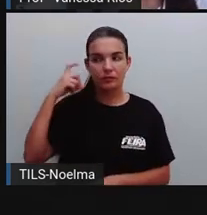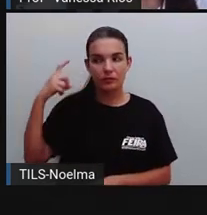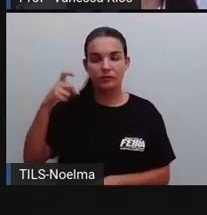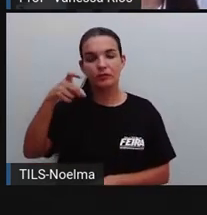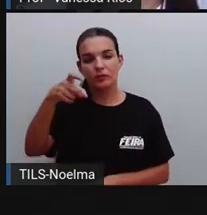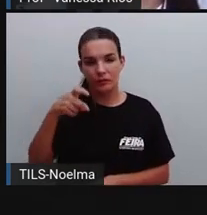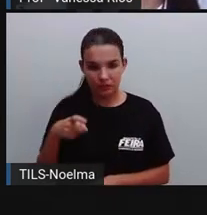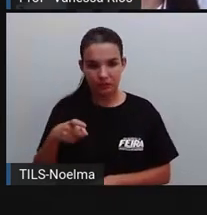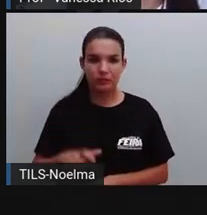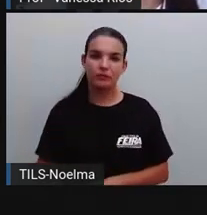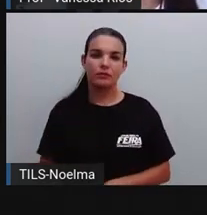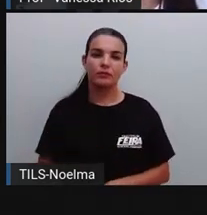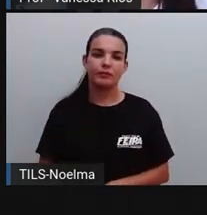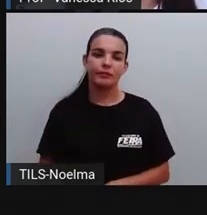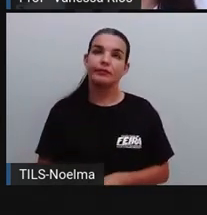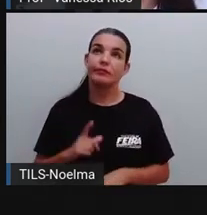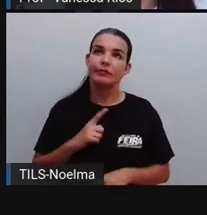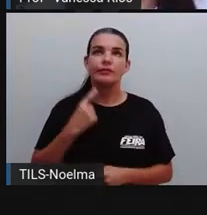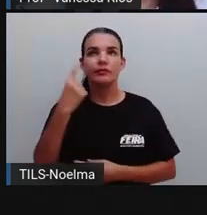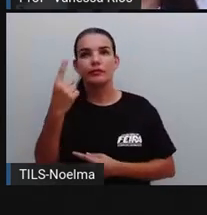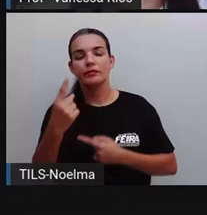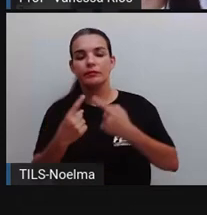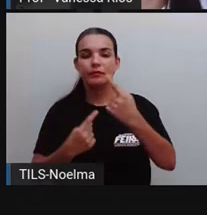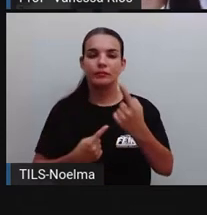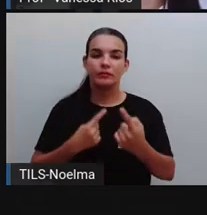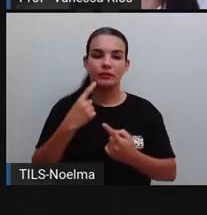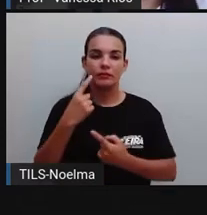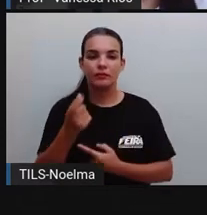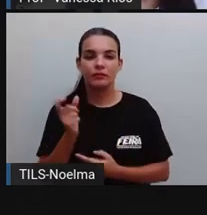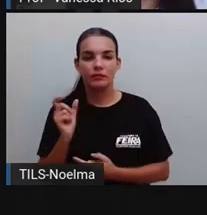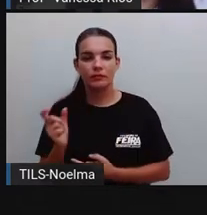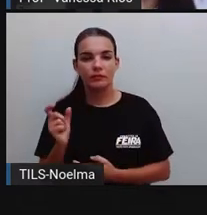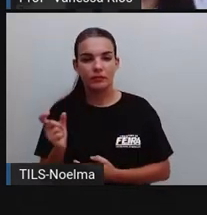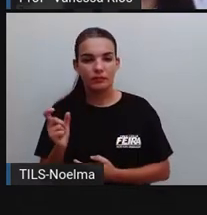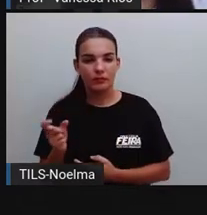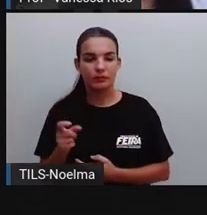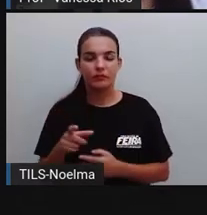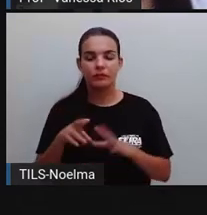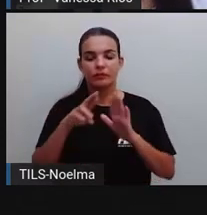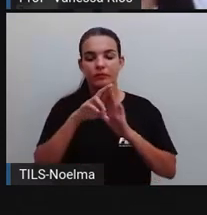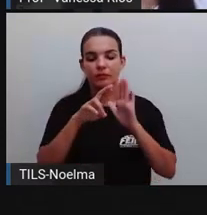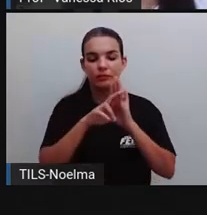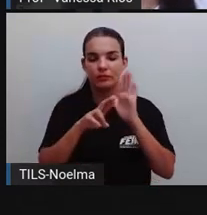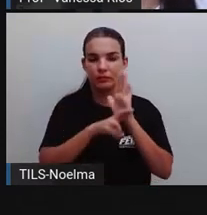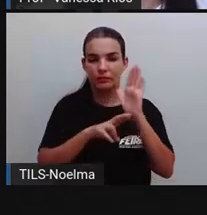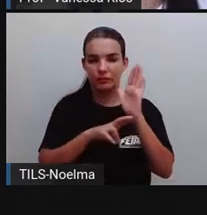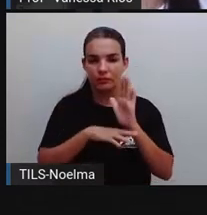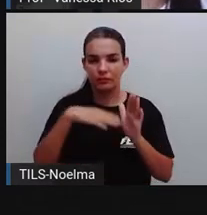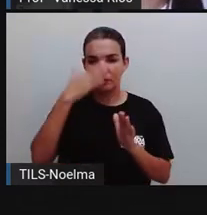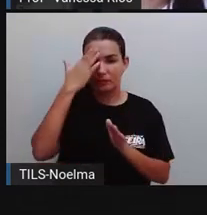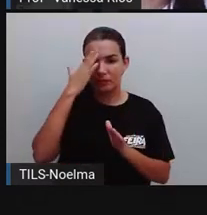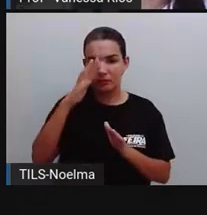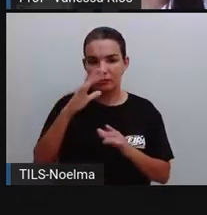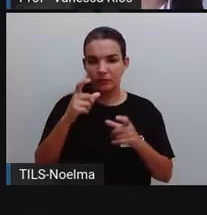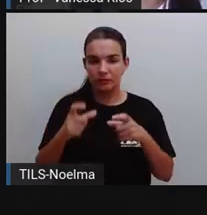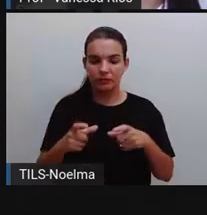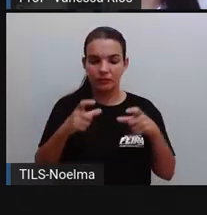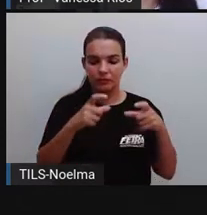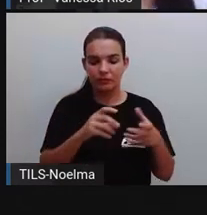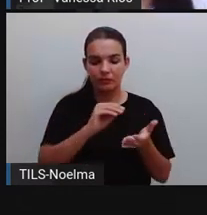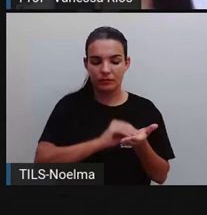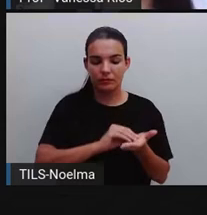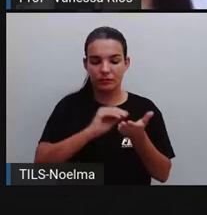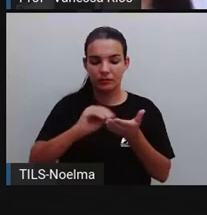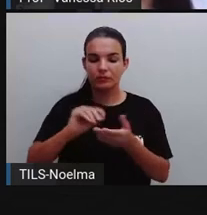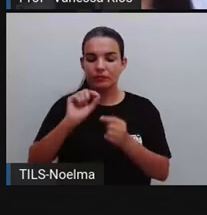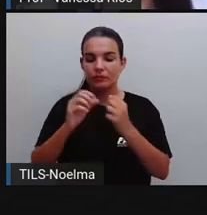E aí existem algumas exceções, né? Entre essas regras principais, onde em vez do X a gente vai